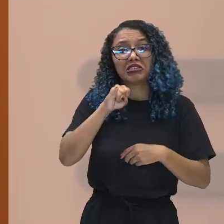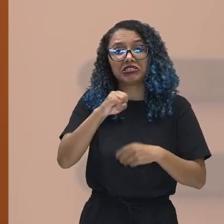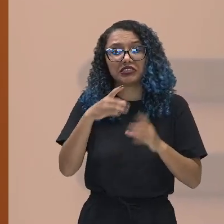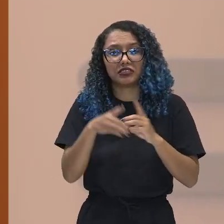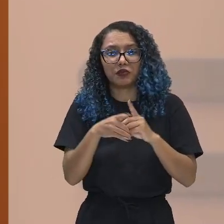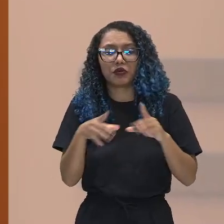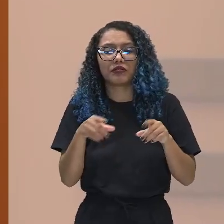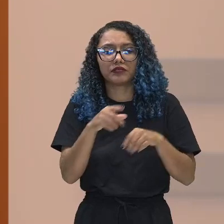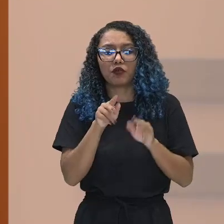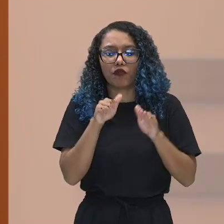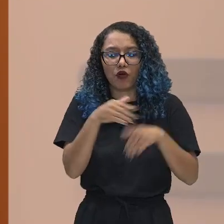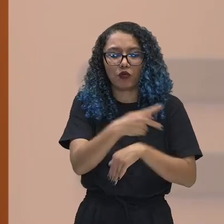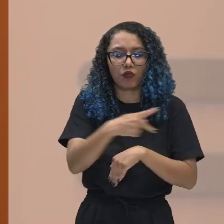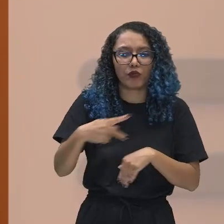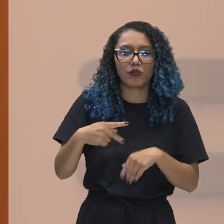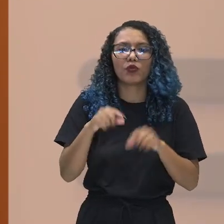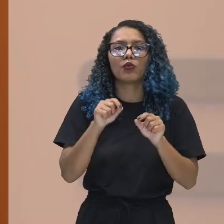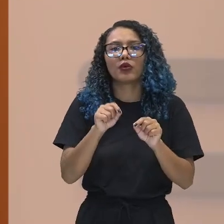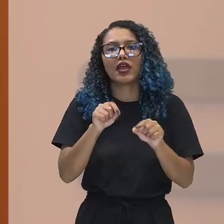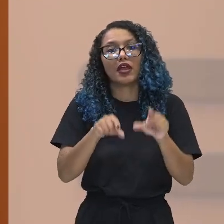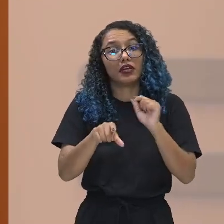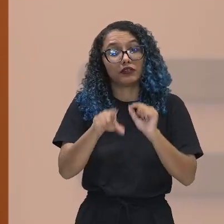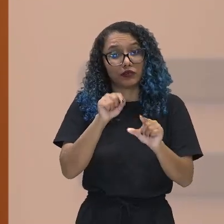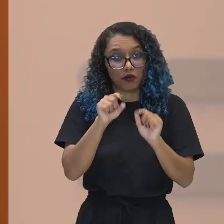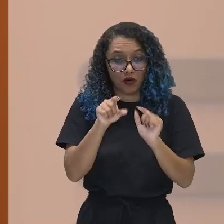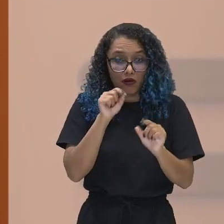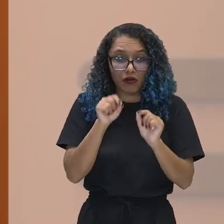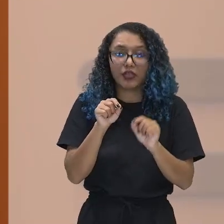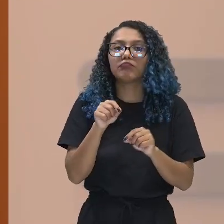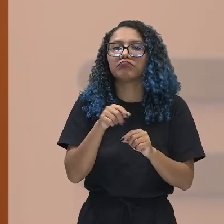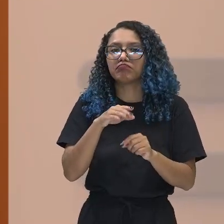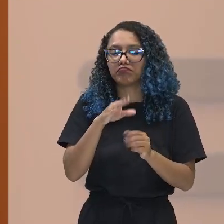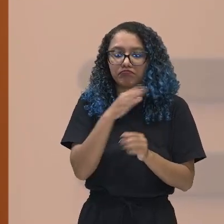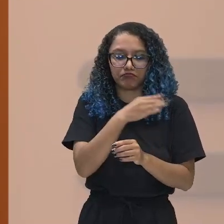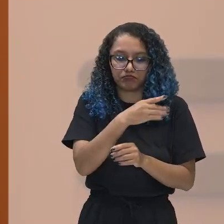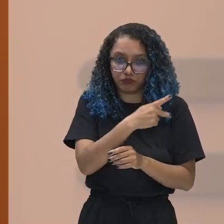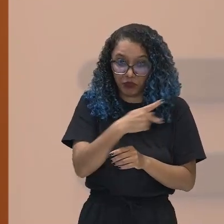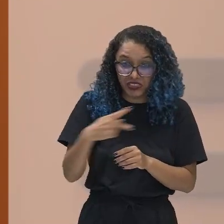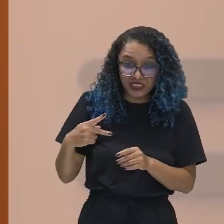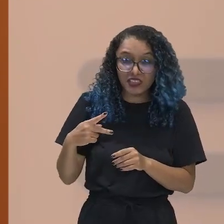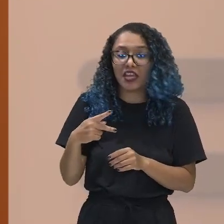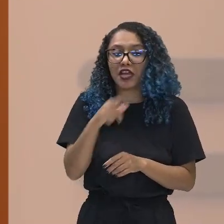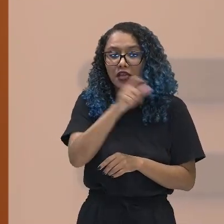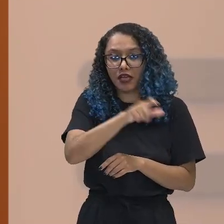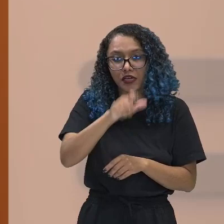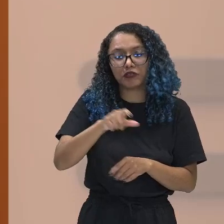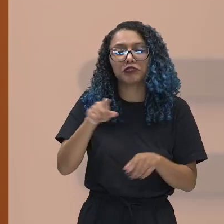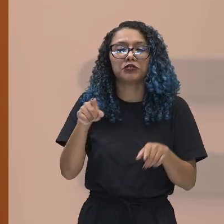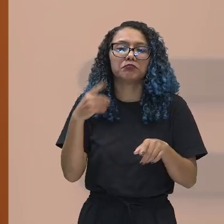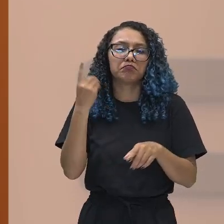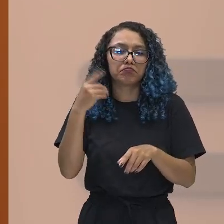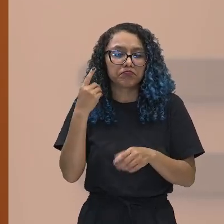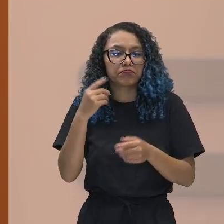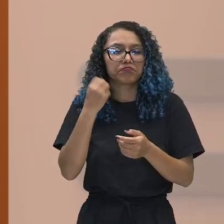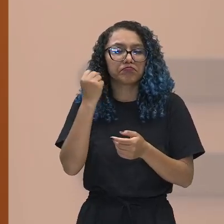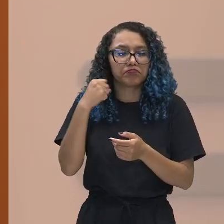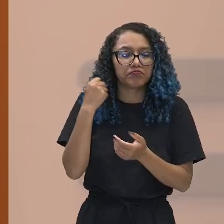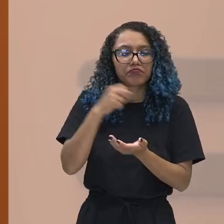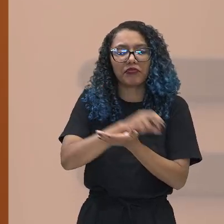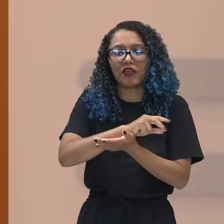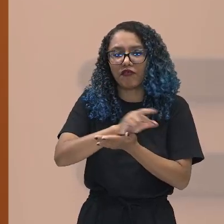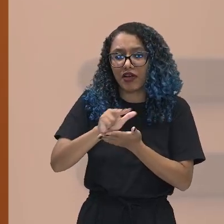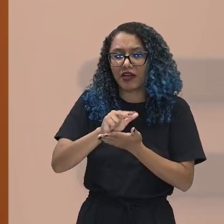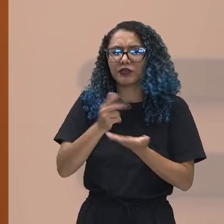presidencialista, você vai eleger diretamente o presidente da república, elege os deputados, os senadores. Veja, então são características,